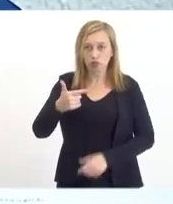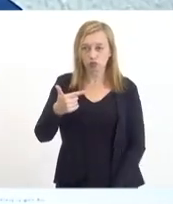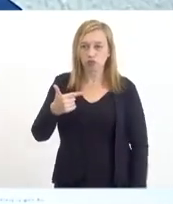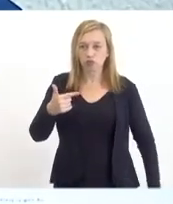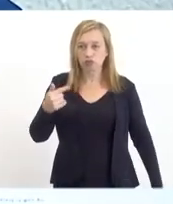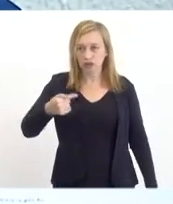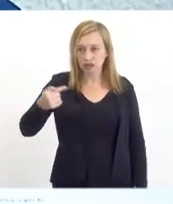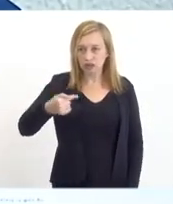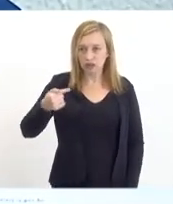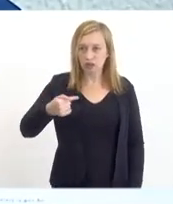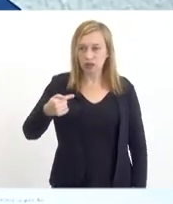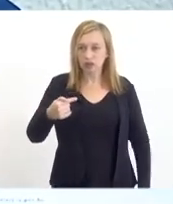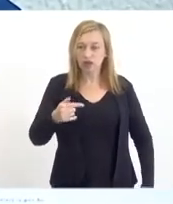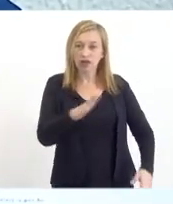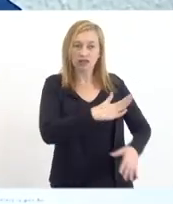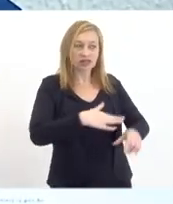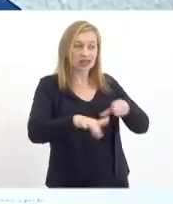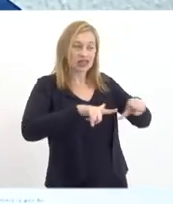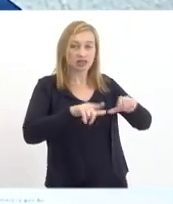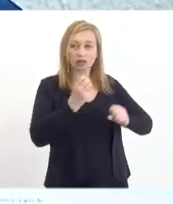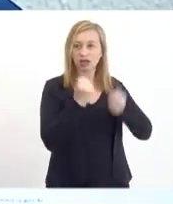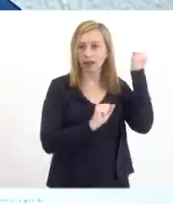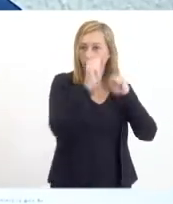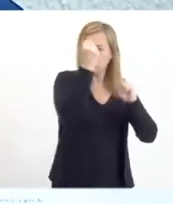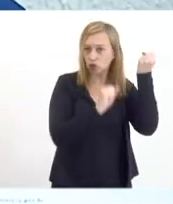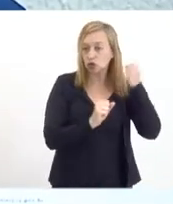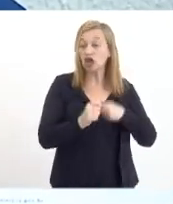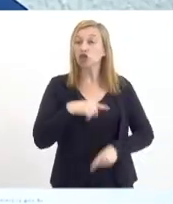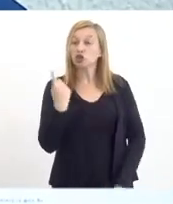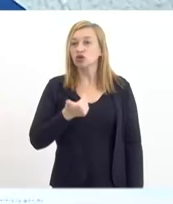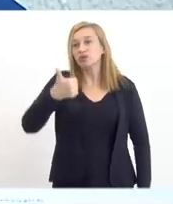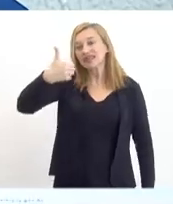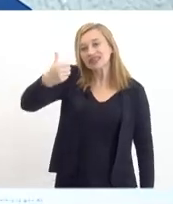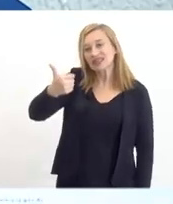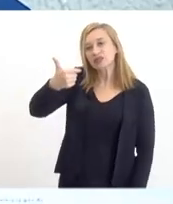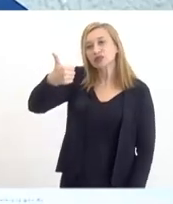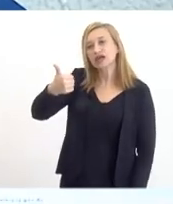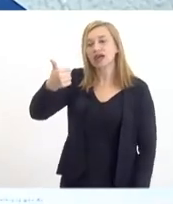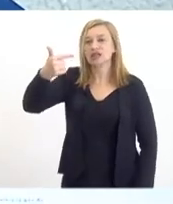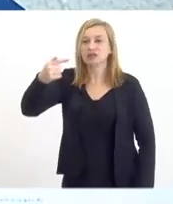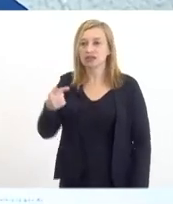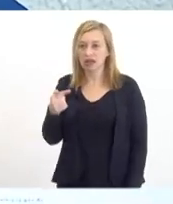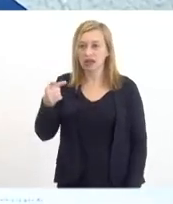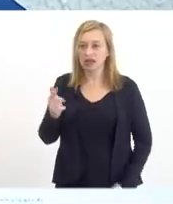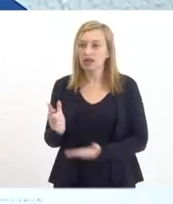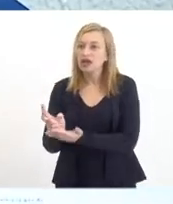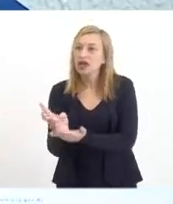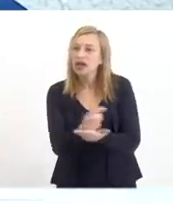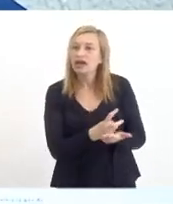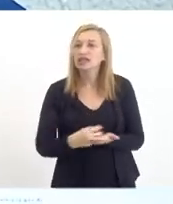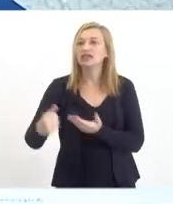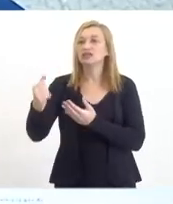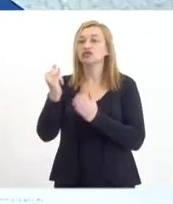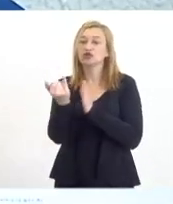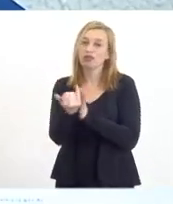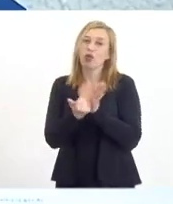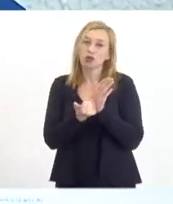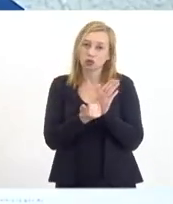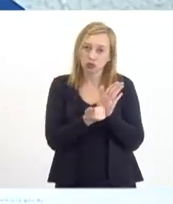em questão de empregos da indústria. Somos o décimo sétimo Estado em arrecadação per capita de impostos.